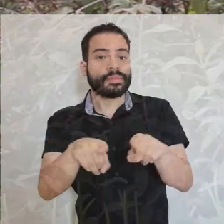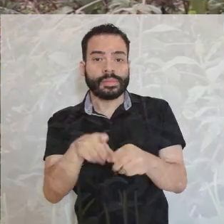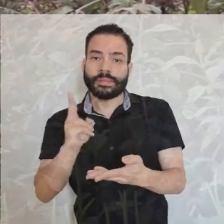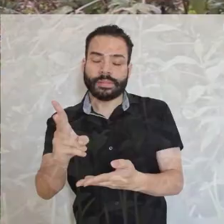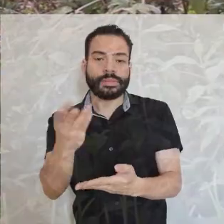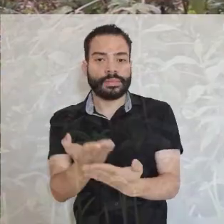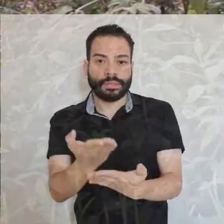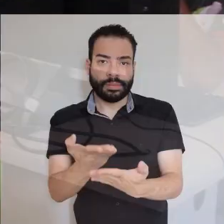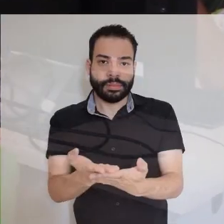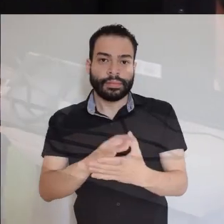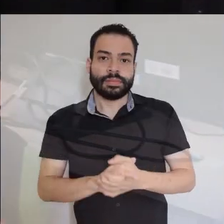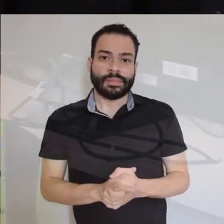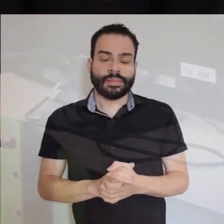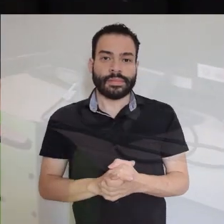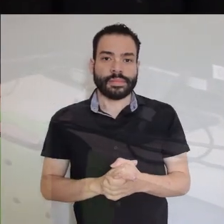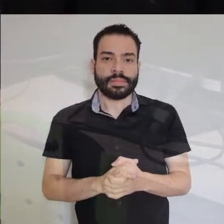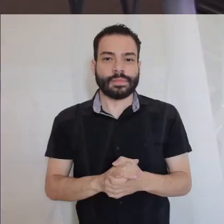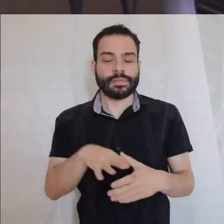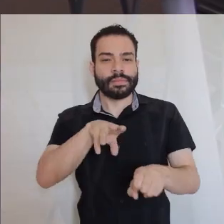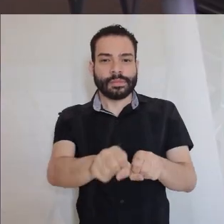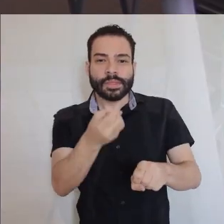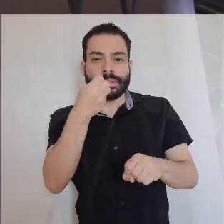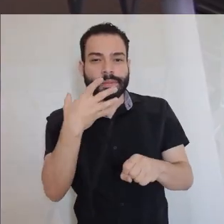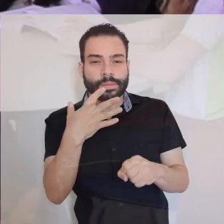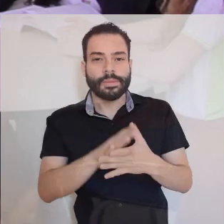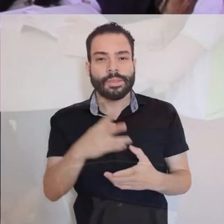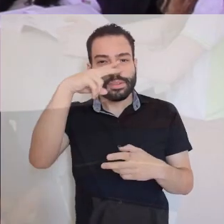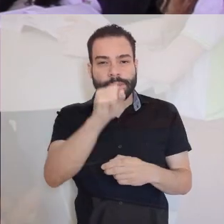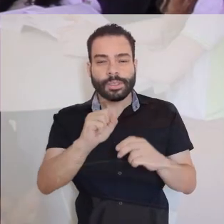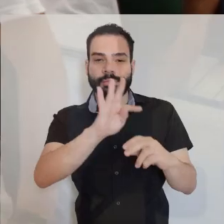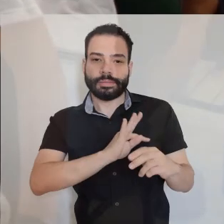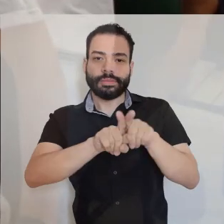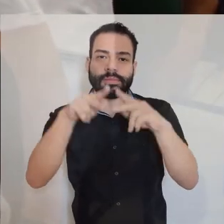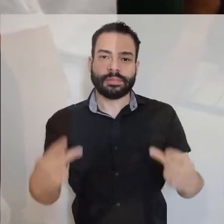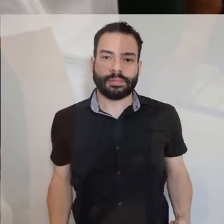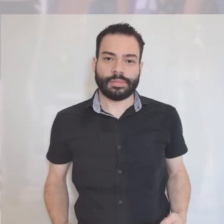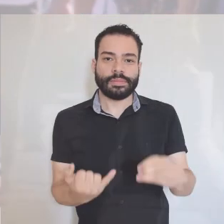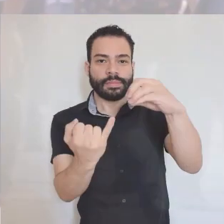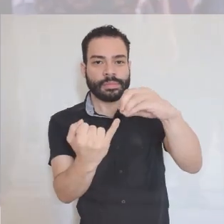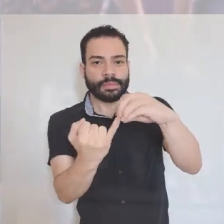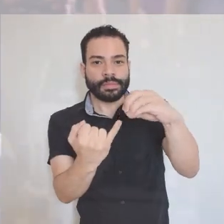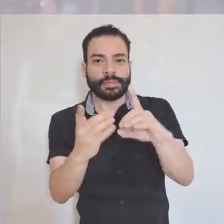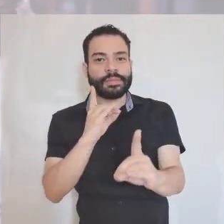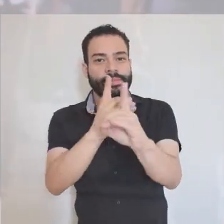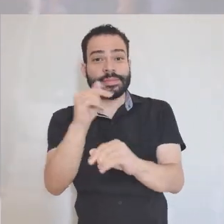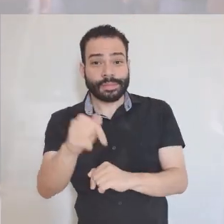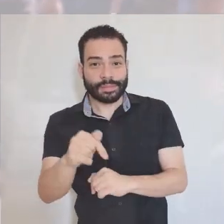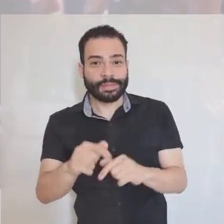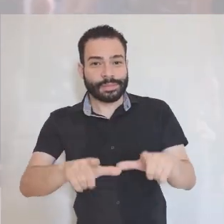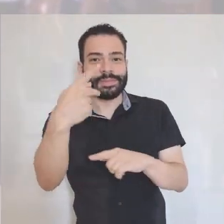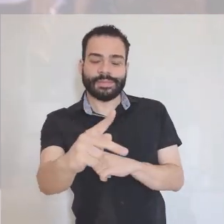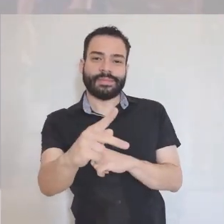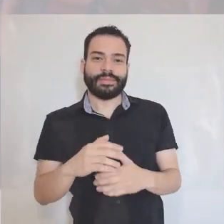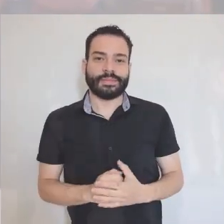trabalho ou para a continuidade dos estudos, com sólida formação técnica e humana. IFNMG, encontre